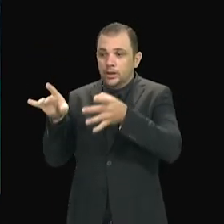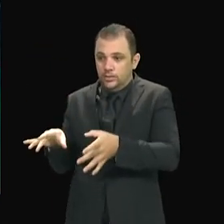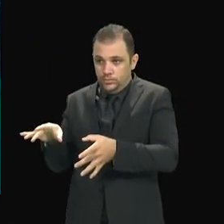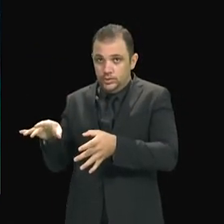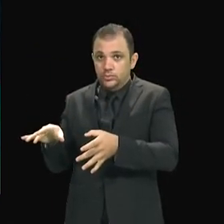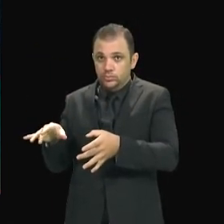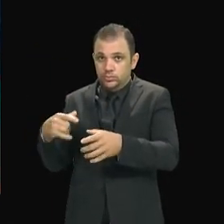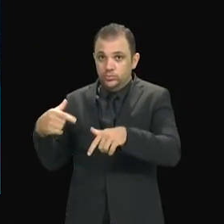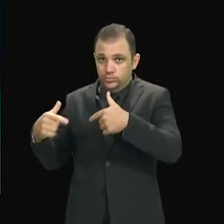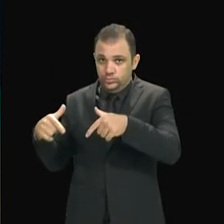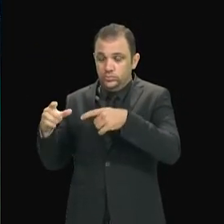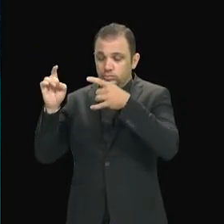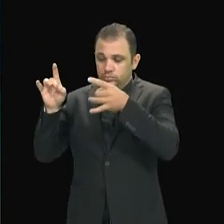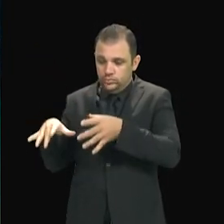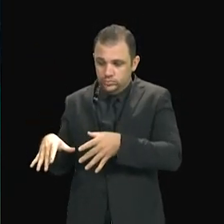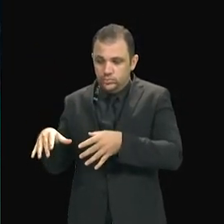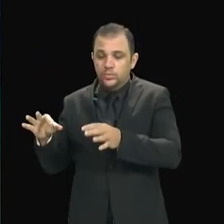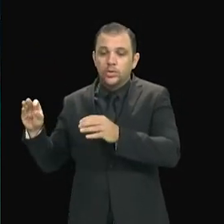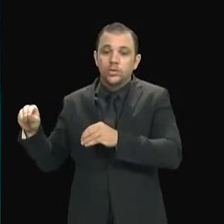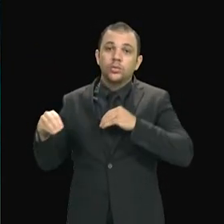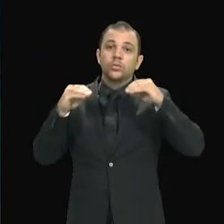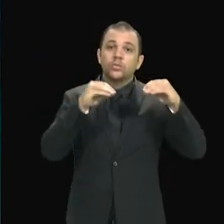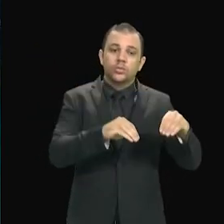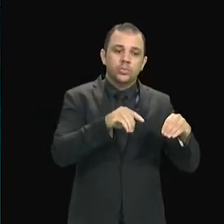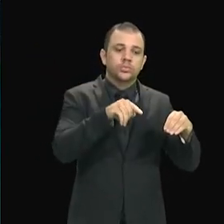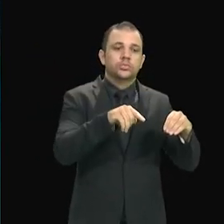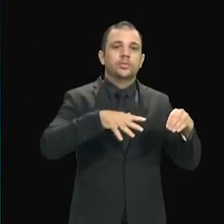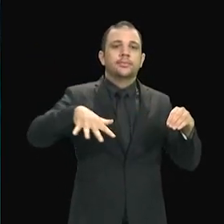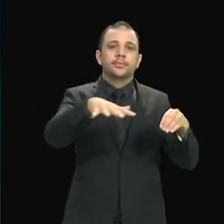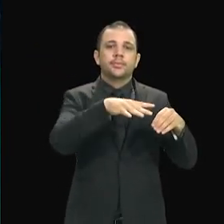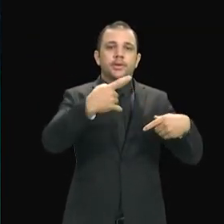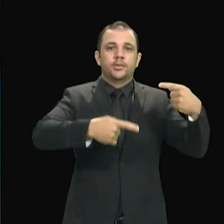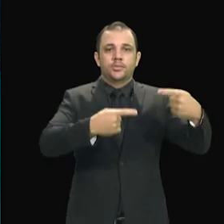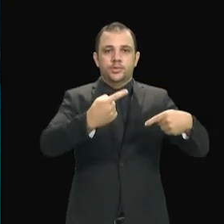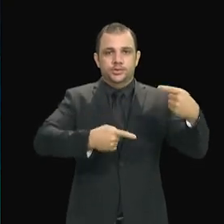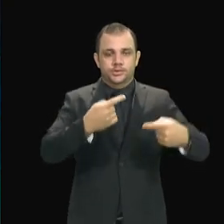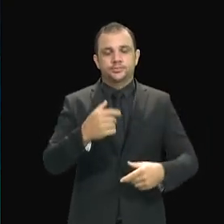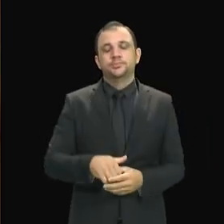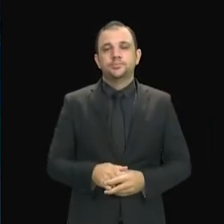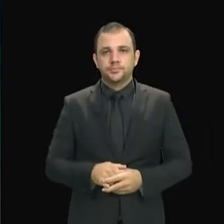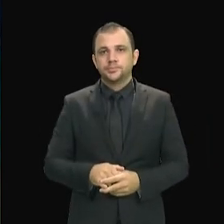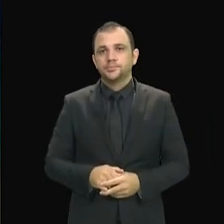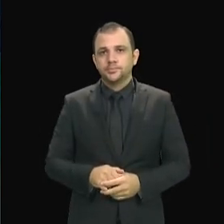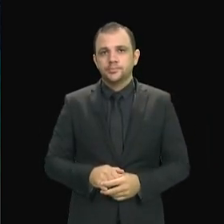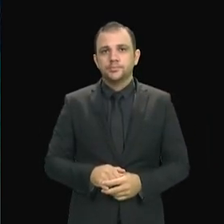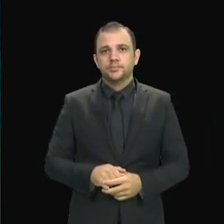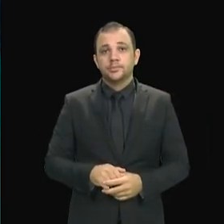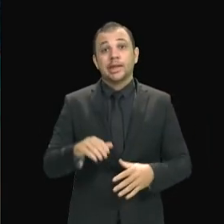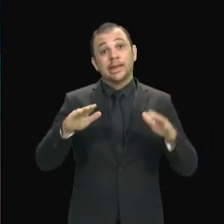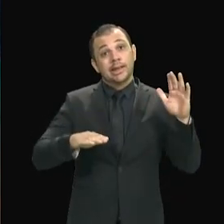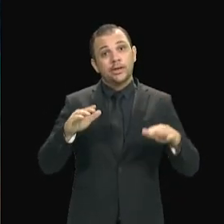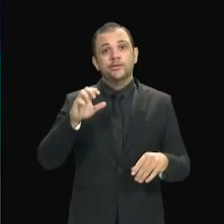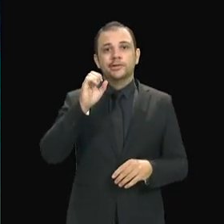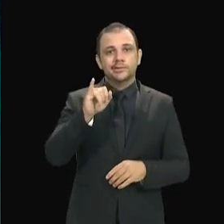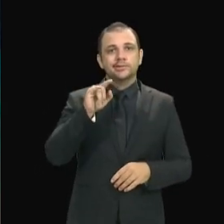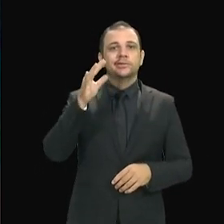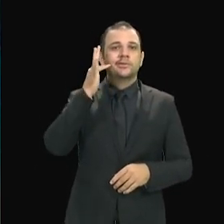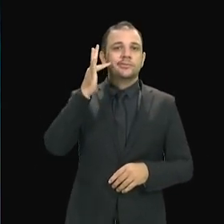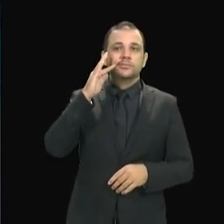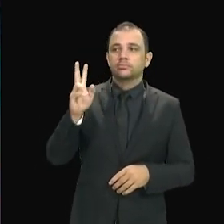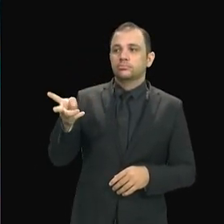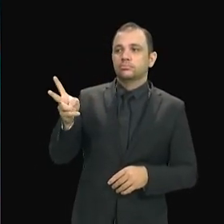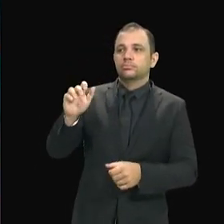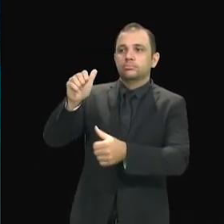na magistratura e veio para a Seara da Vida Pública. Talvez se estivesse continuando na magistratura, no